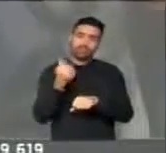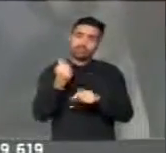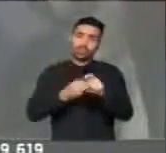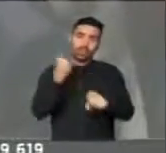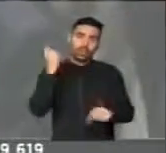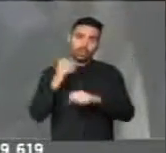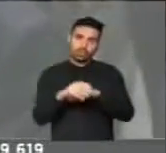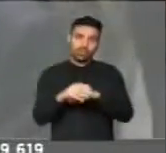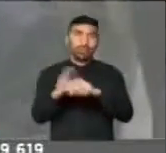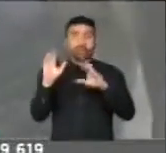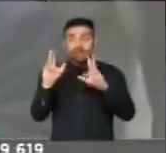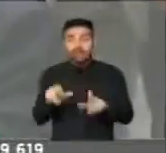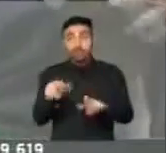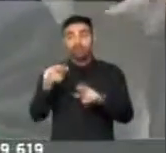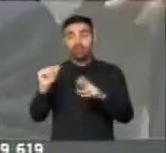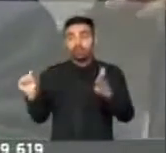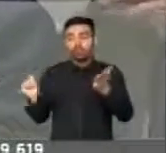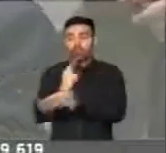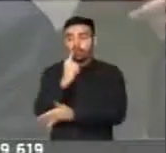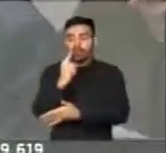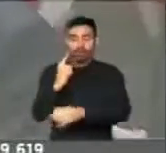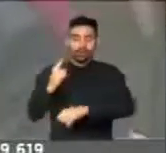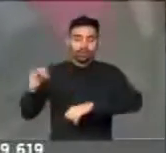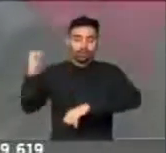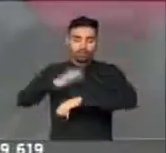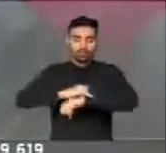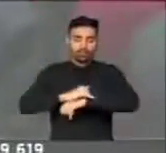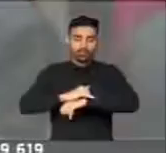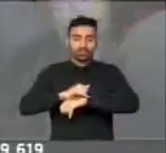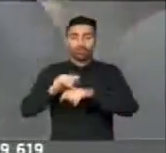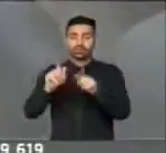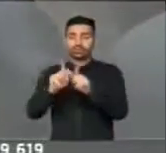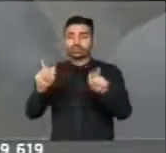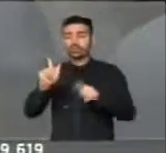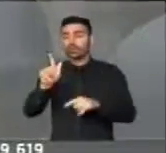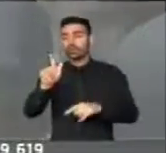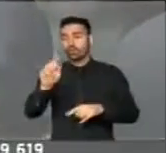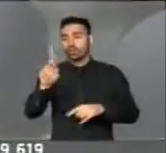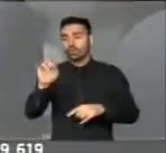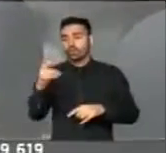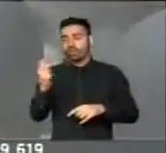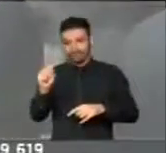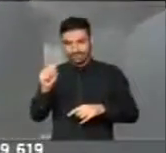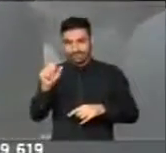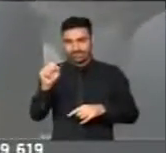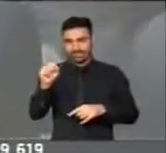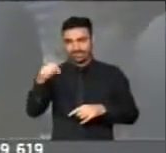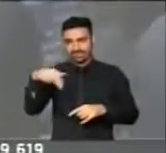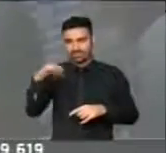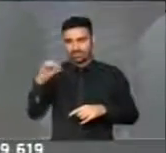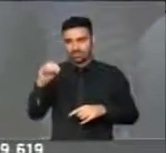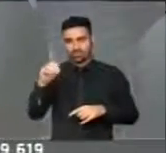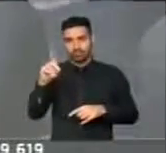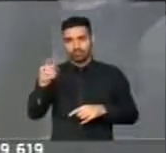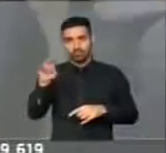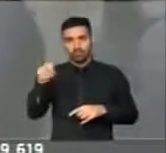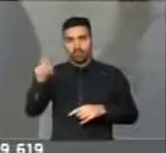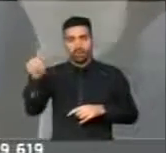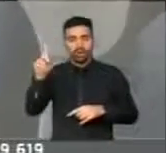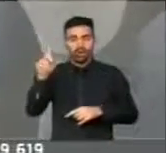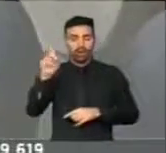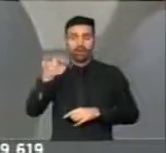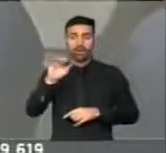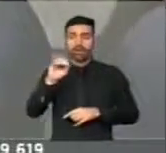comprando o aeroporto de Congonhas, privatizado, aeroporto Santos Dumont, que são os aeroportos mais